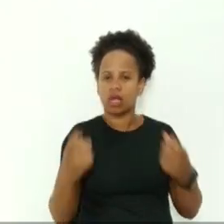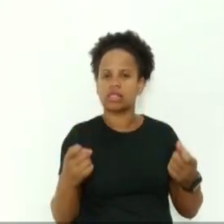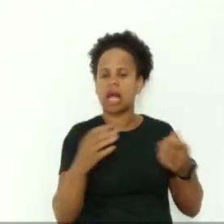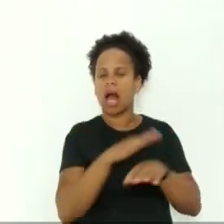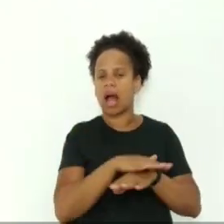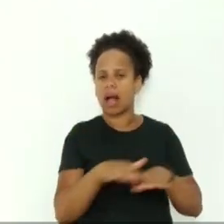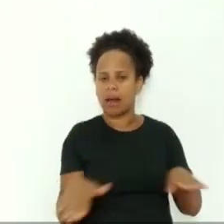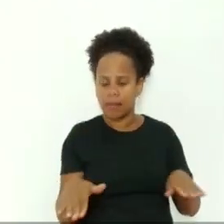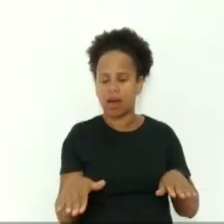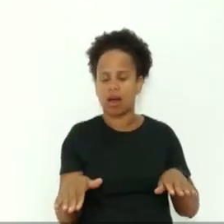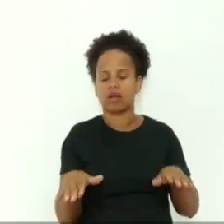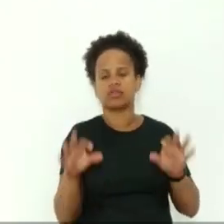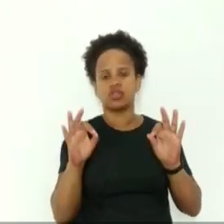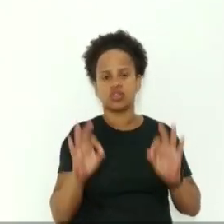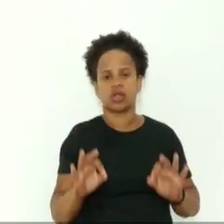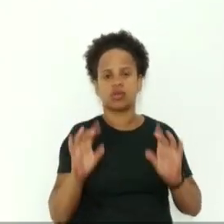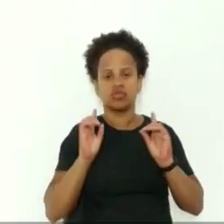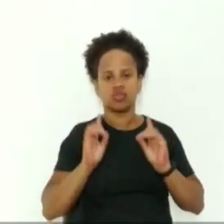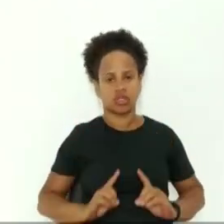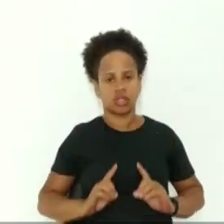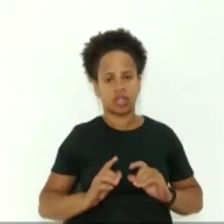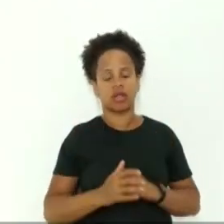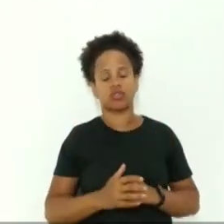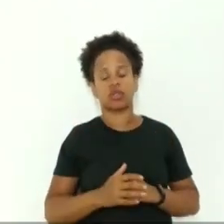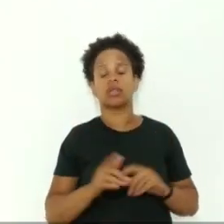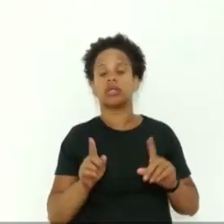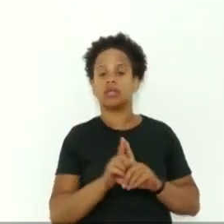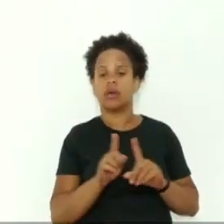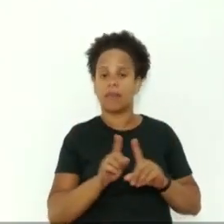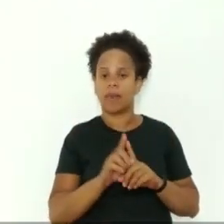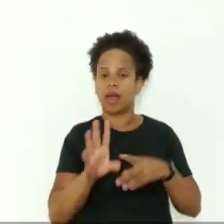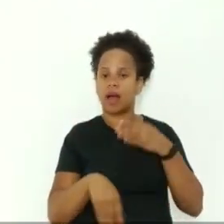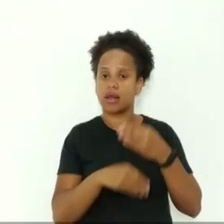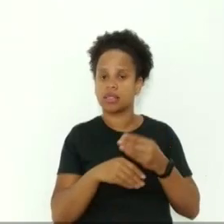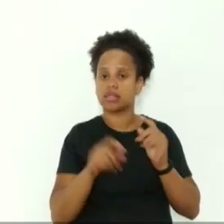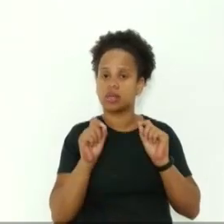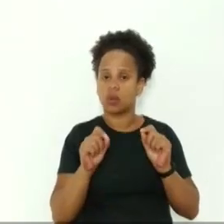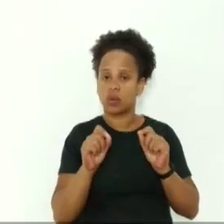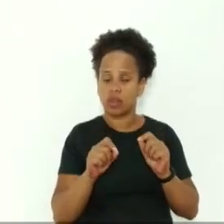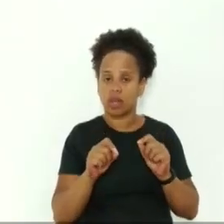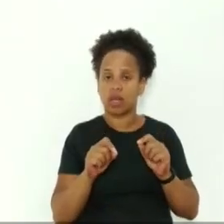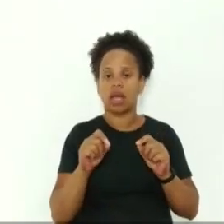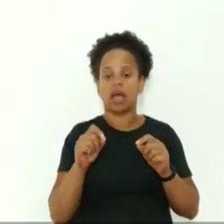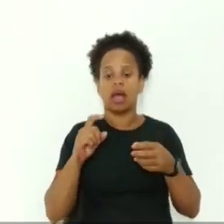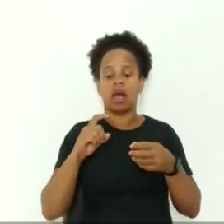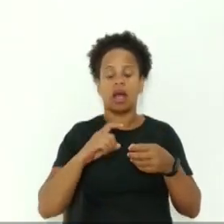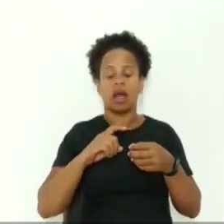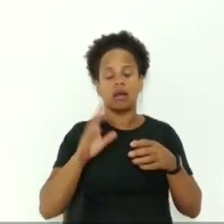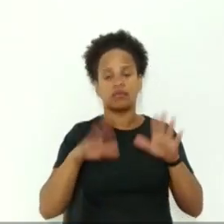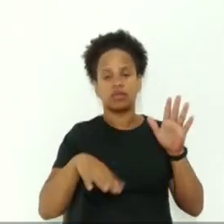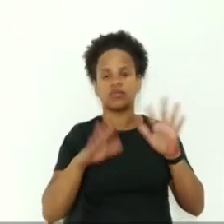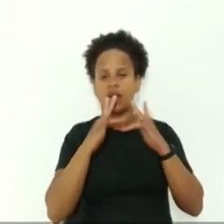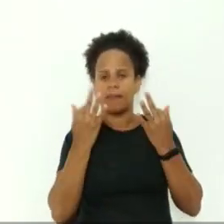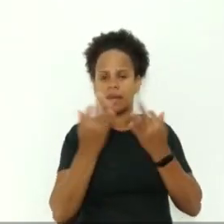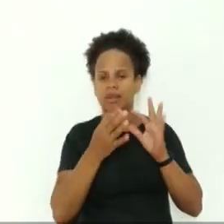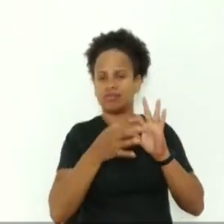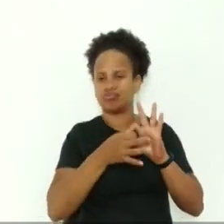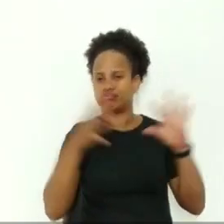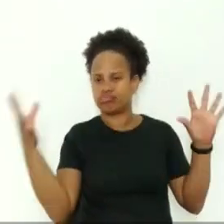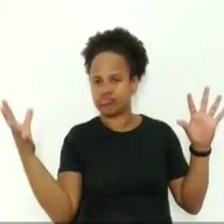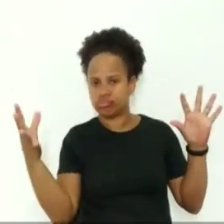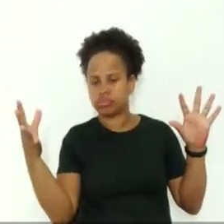artigo acrescenta ainda àqueles com ruptura repentina de vínculos familiares, em situação de